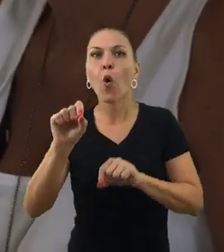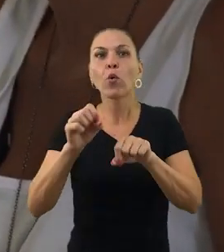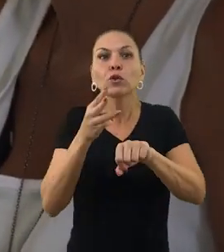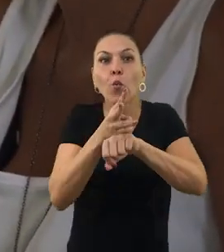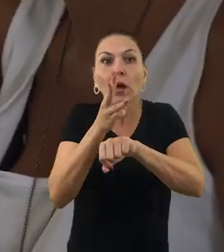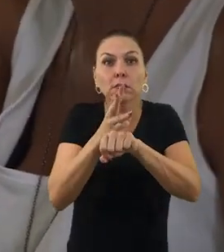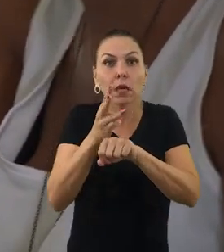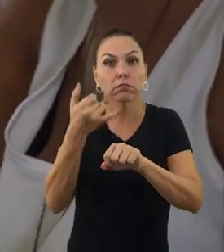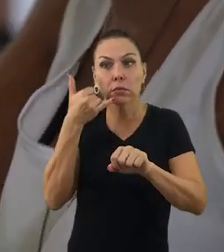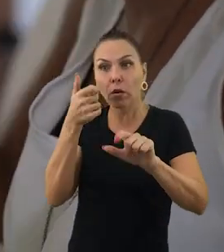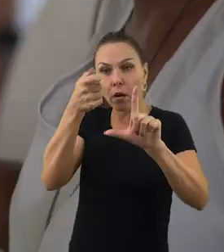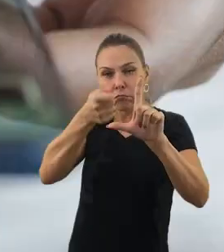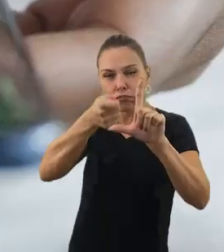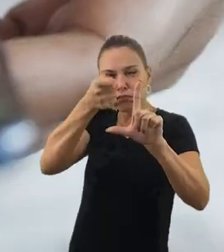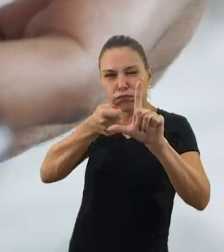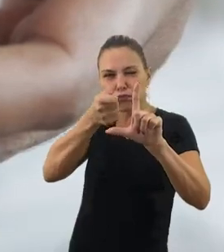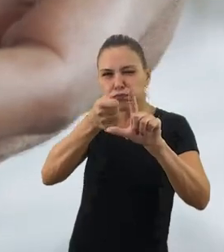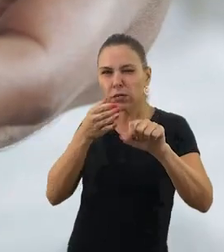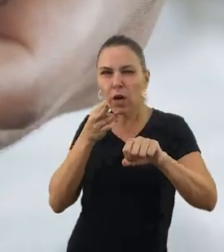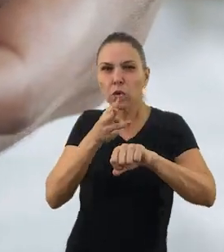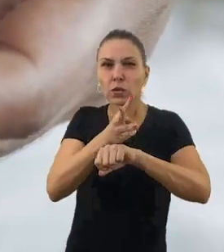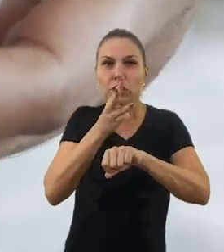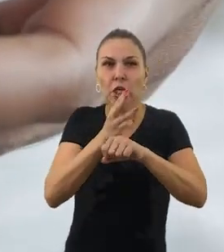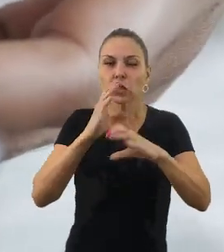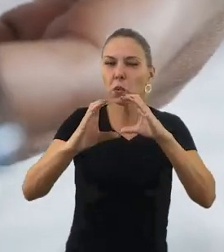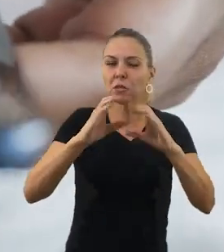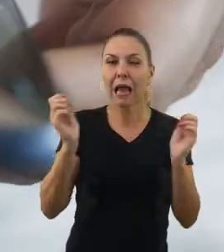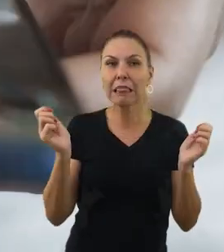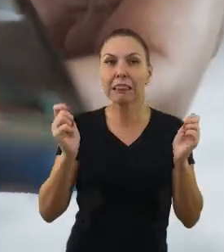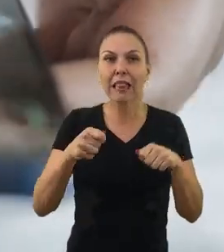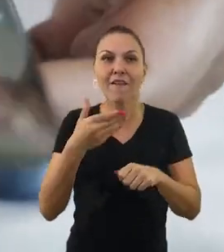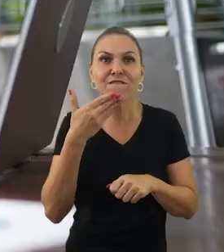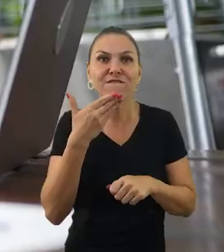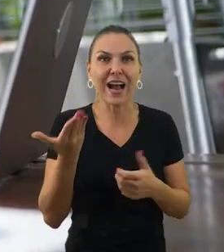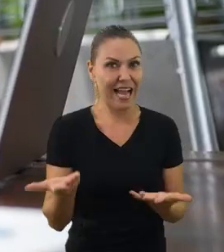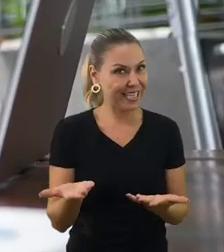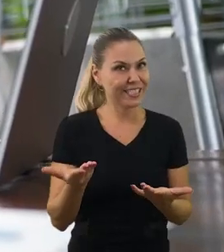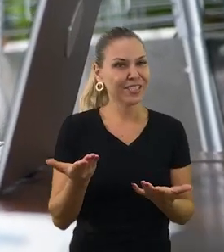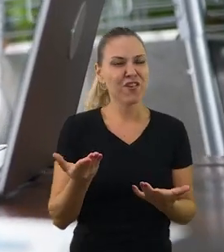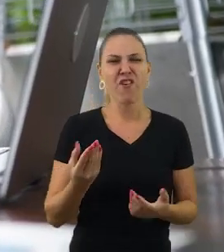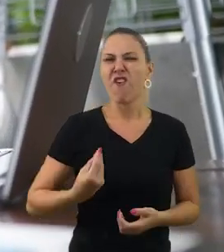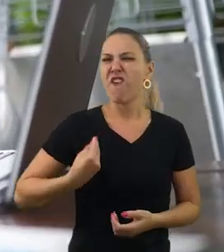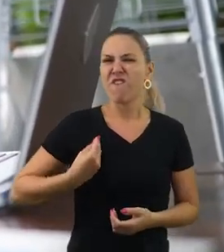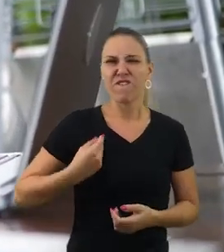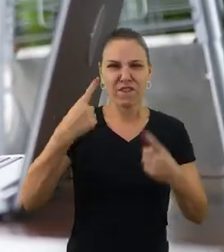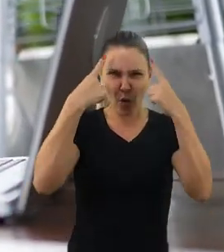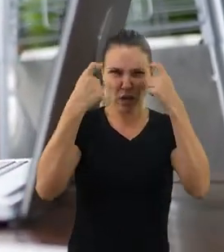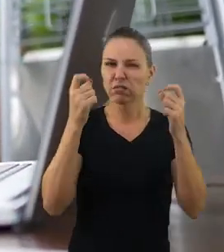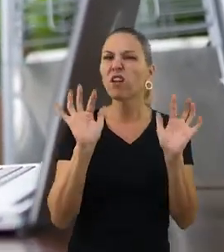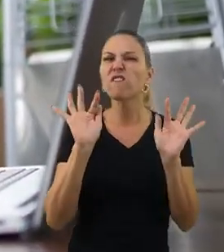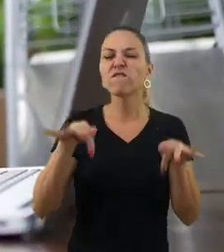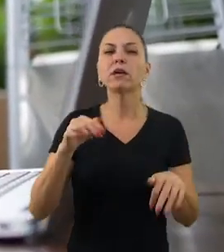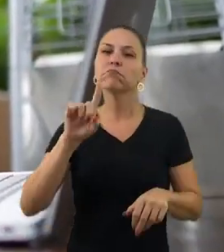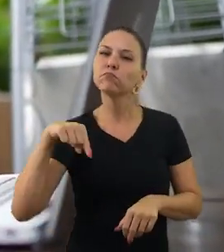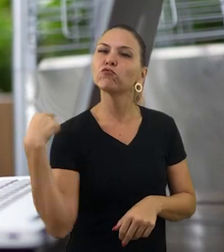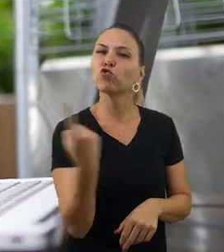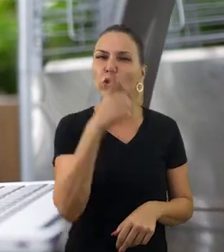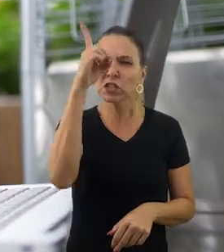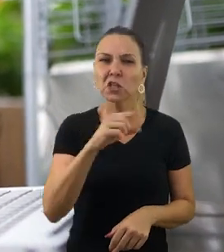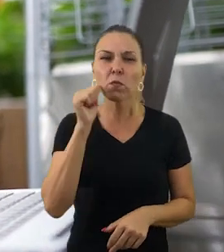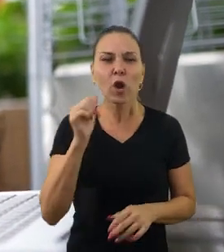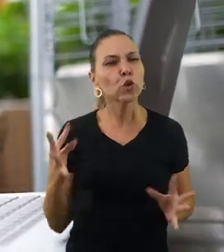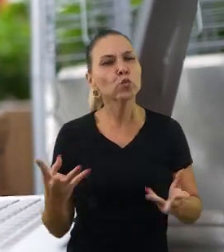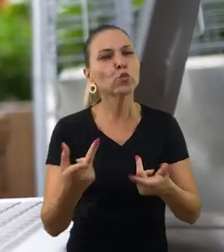do seu celular que você já será direcionada para um chat no aplicativo de mensagens. Viver sem violência é um direito de todas as